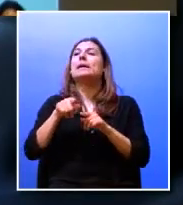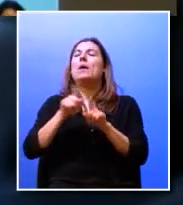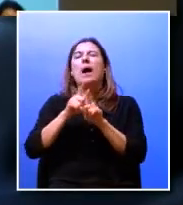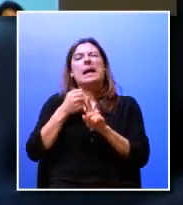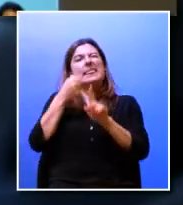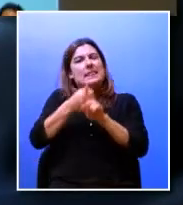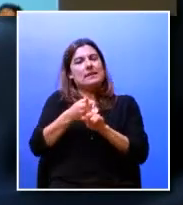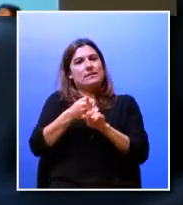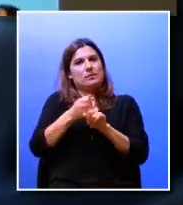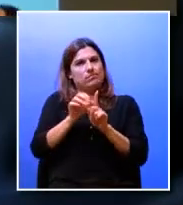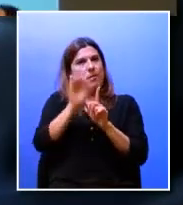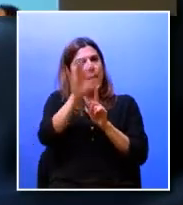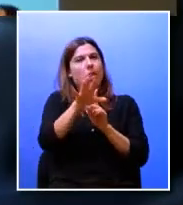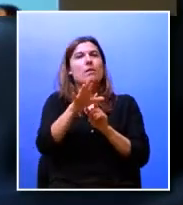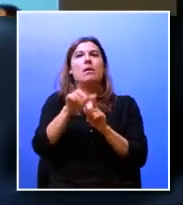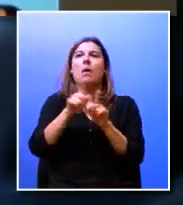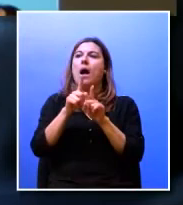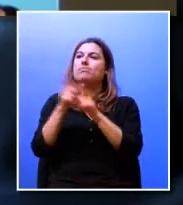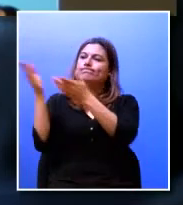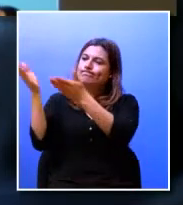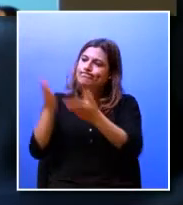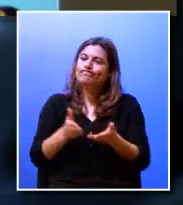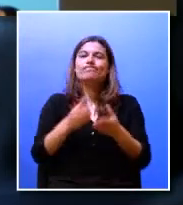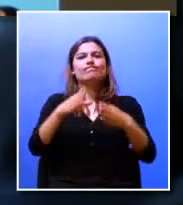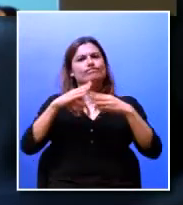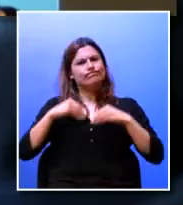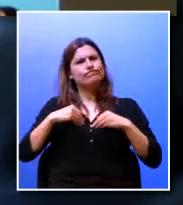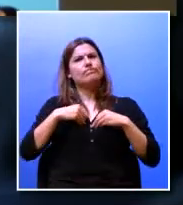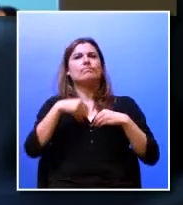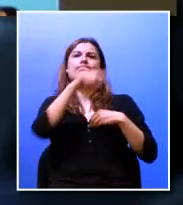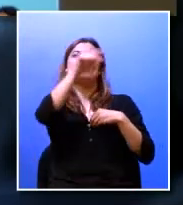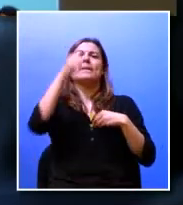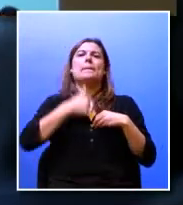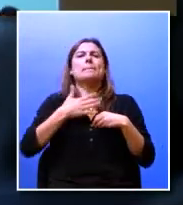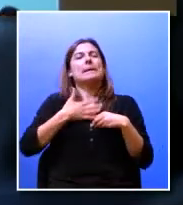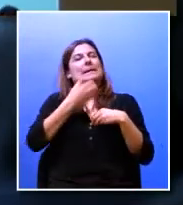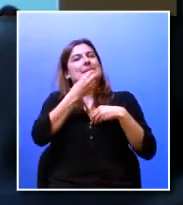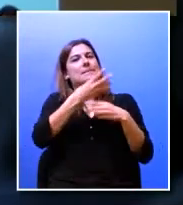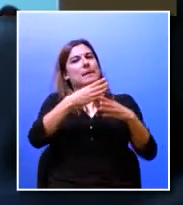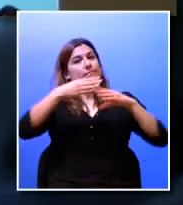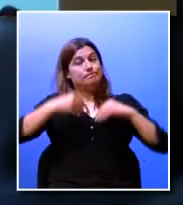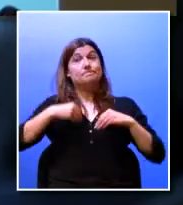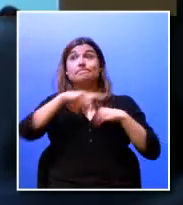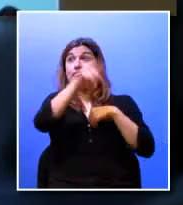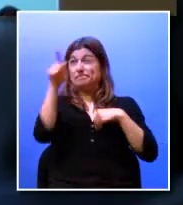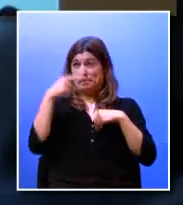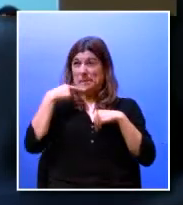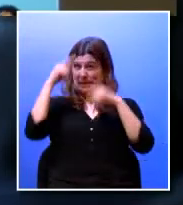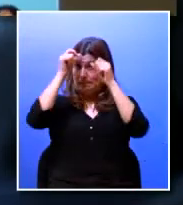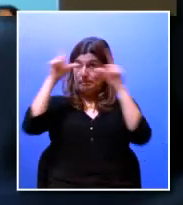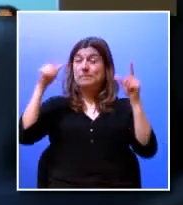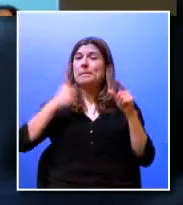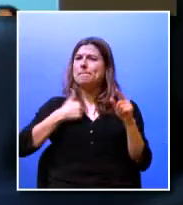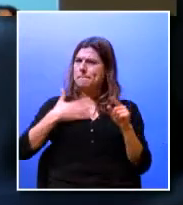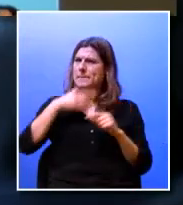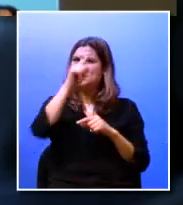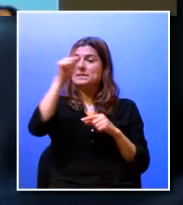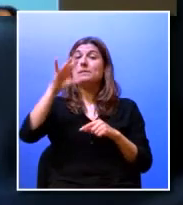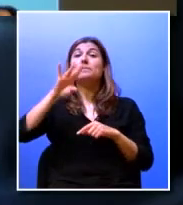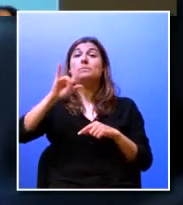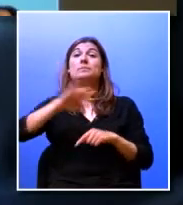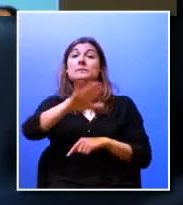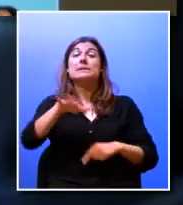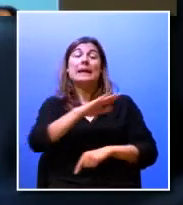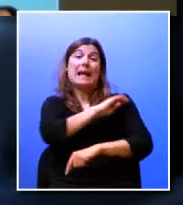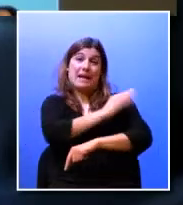digamos a forma simpática digamos para vocês perceberem nós temos empresas hoje em dia na região da Aveira uma